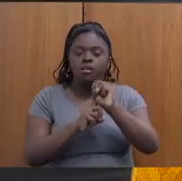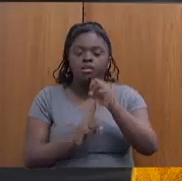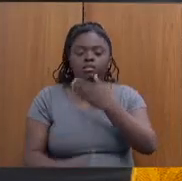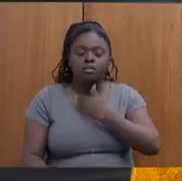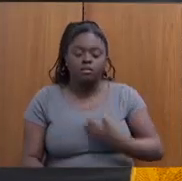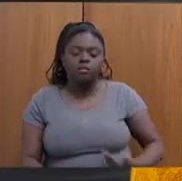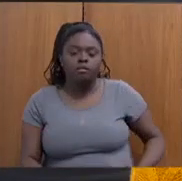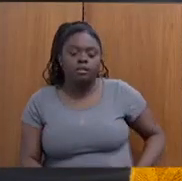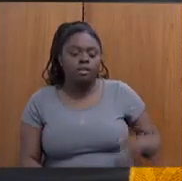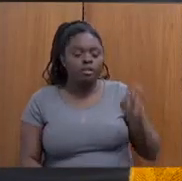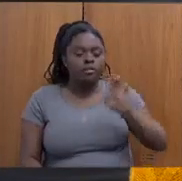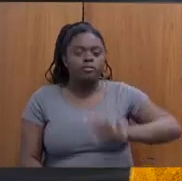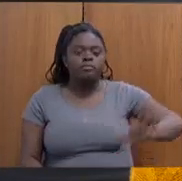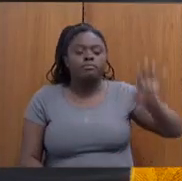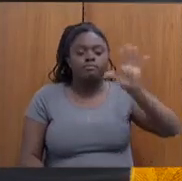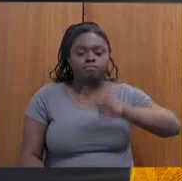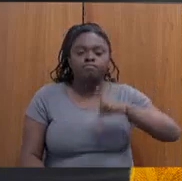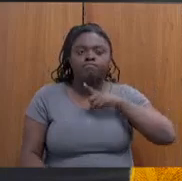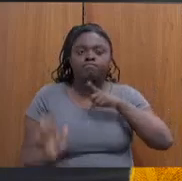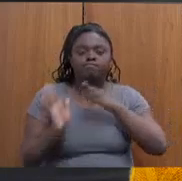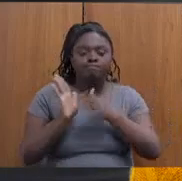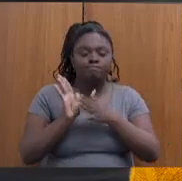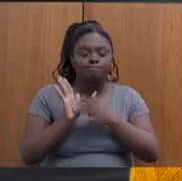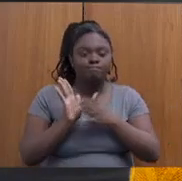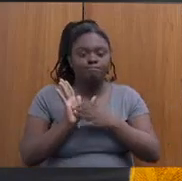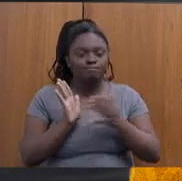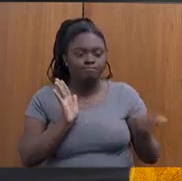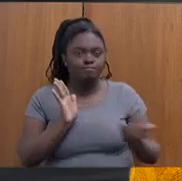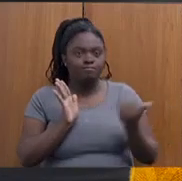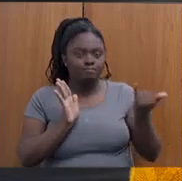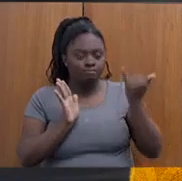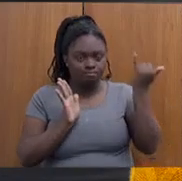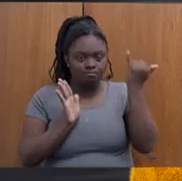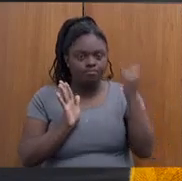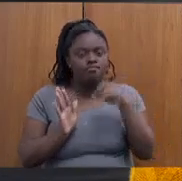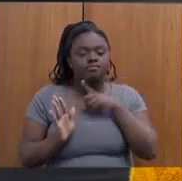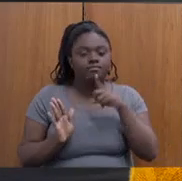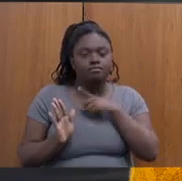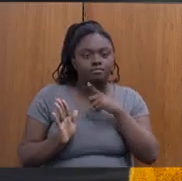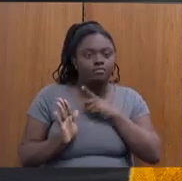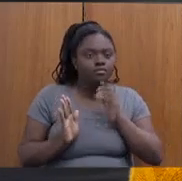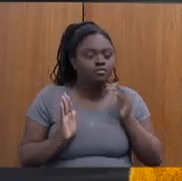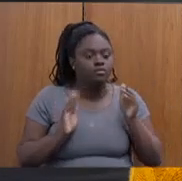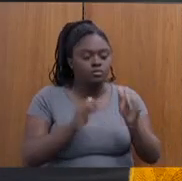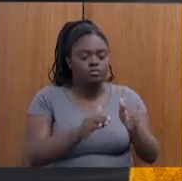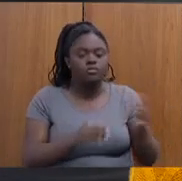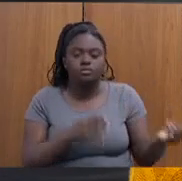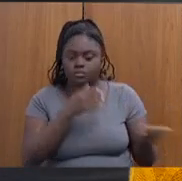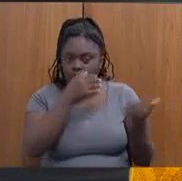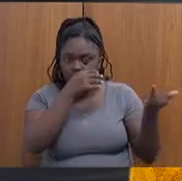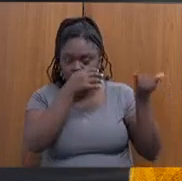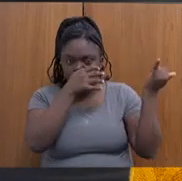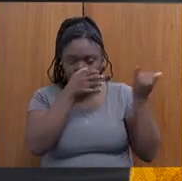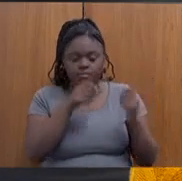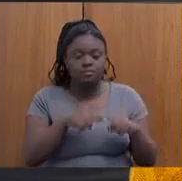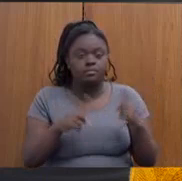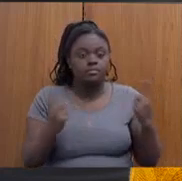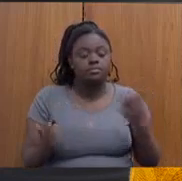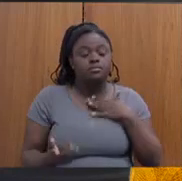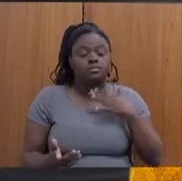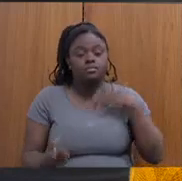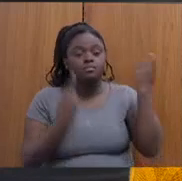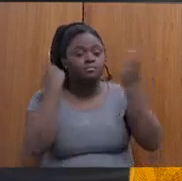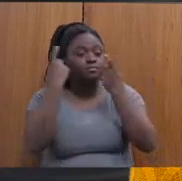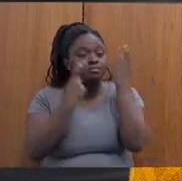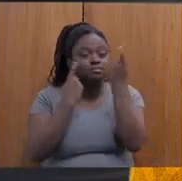tem propostas interessantes, tem direcionamentos interessantes, mas a minha preocupação